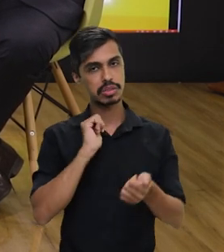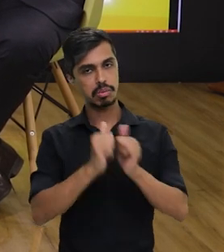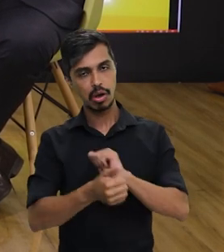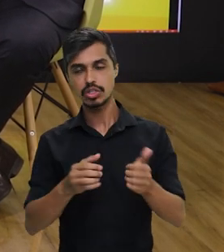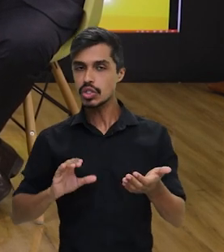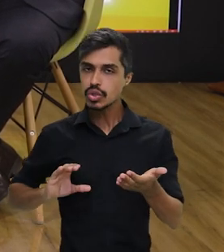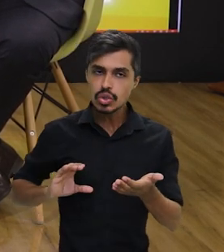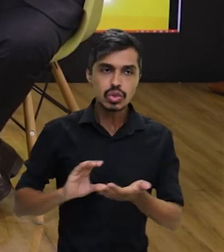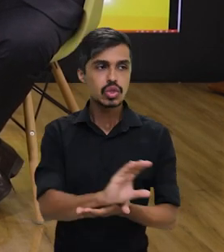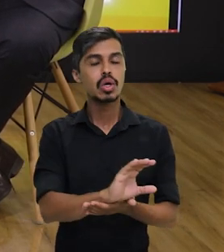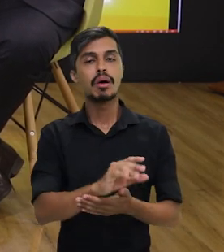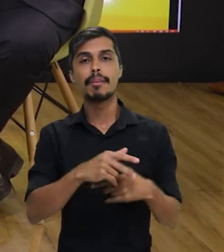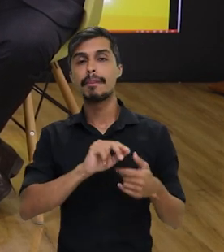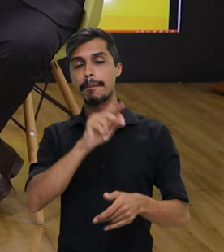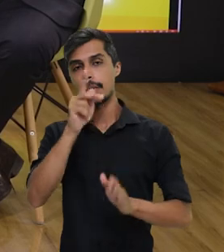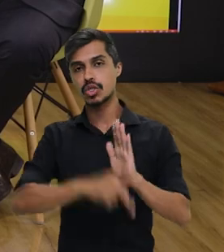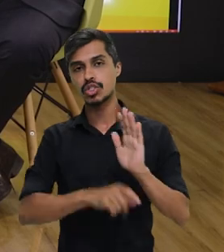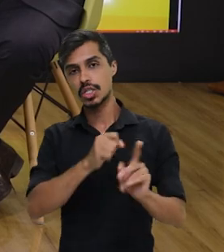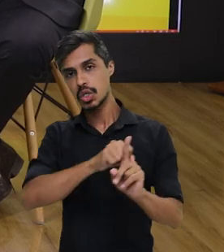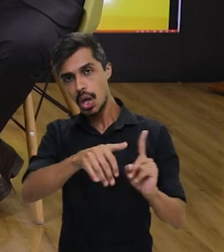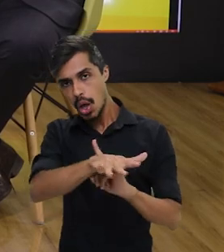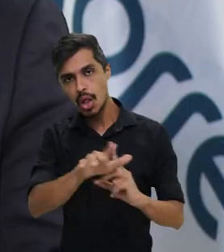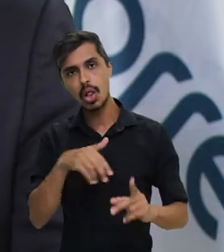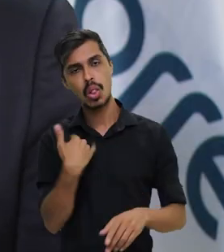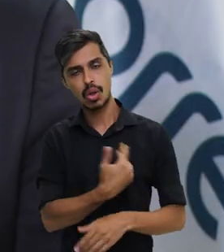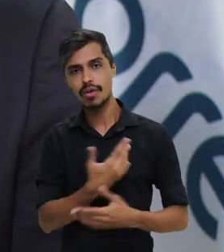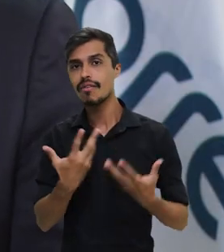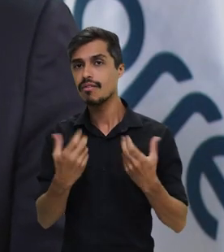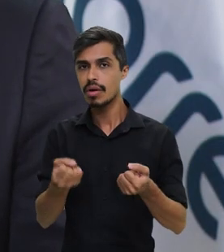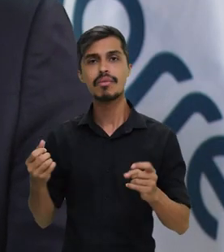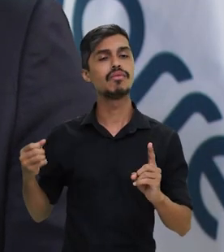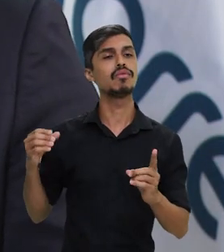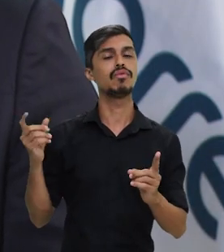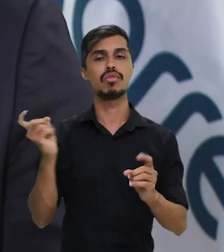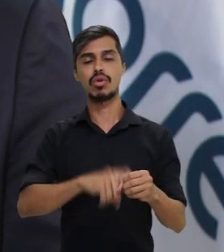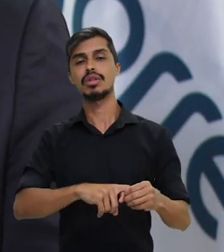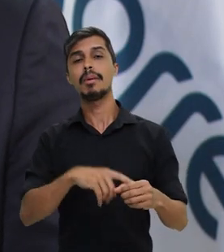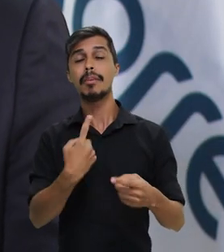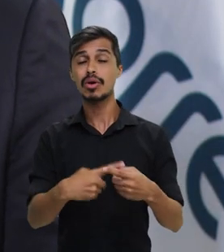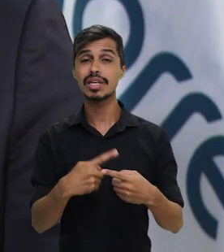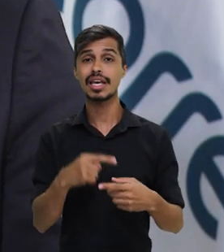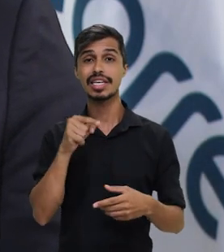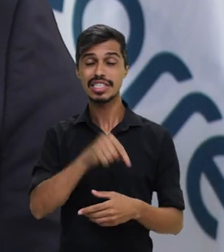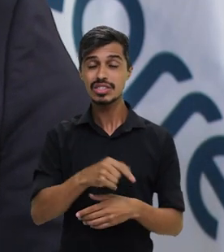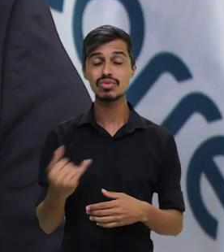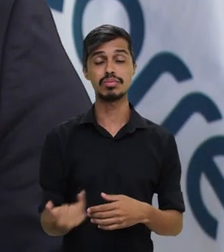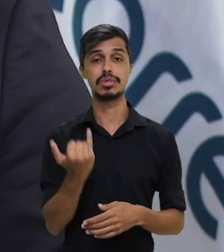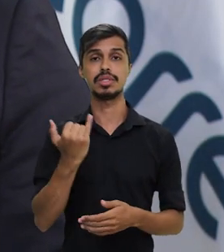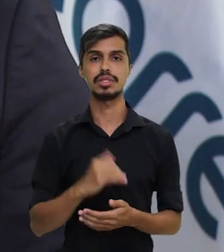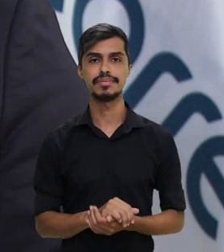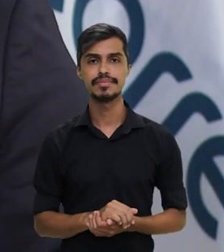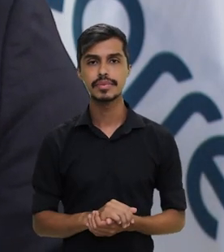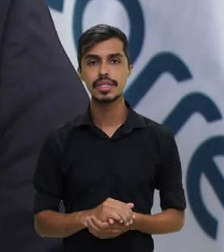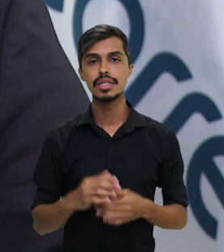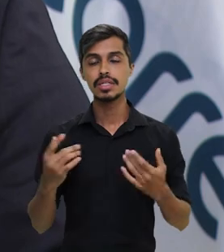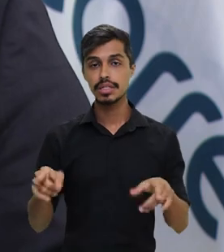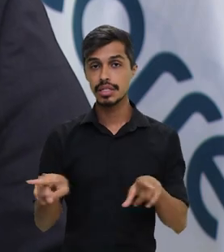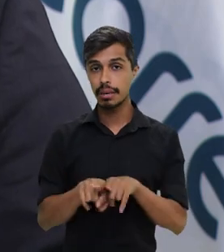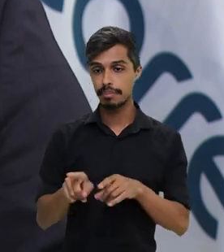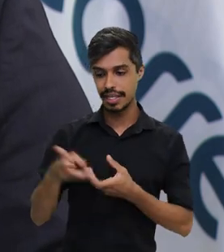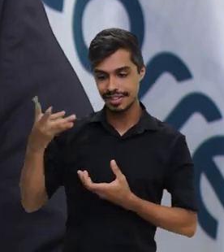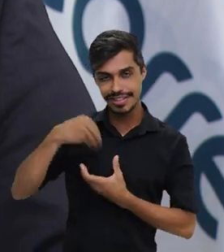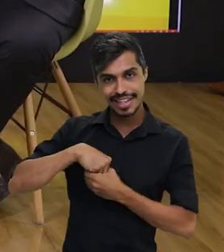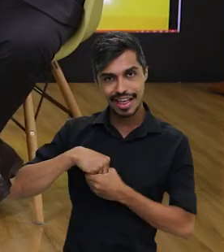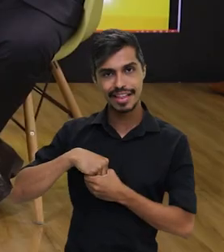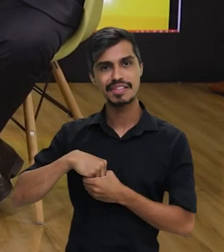a investir em projetos sociais, porque isso é muito importante para nós aqui também. E até no âmbito interno